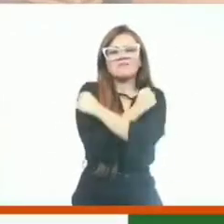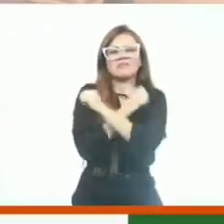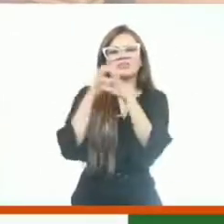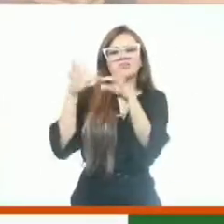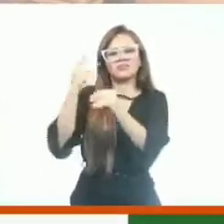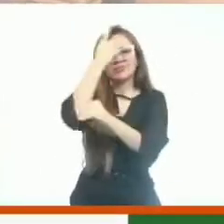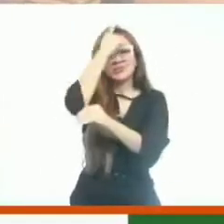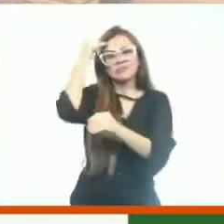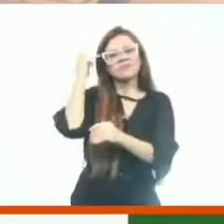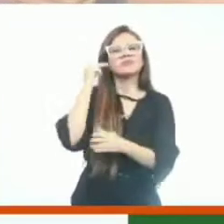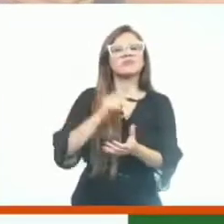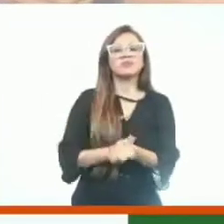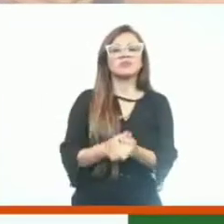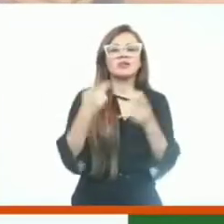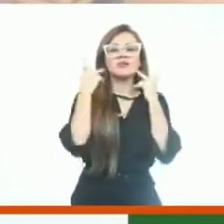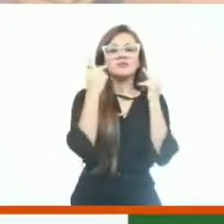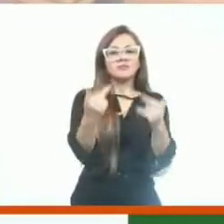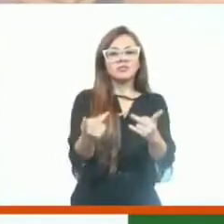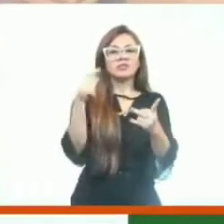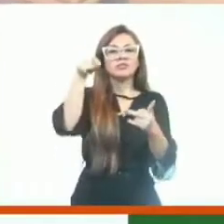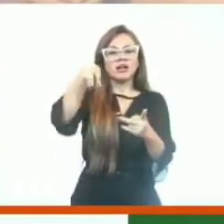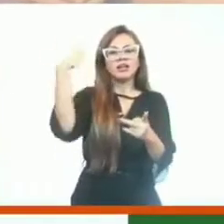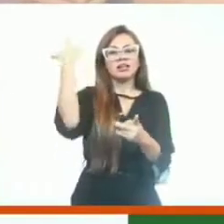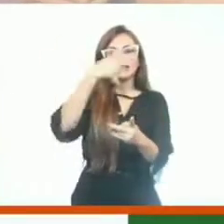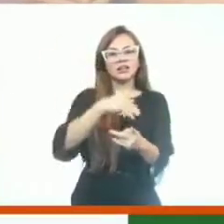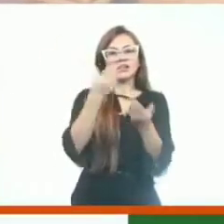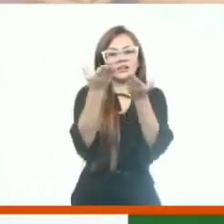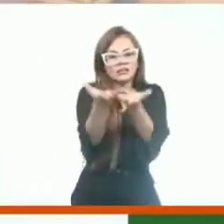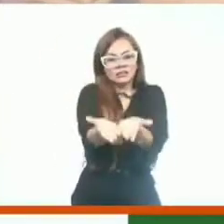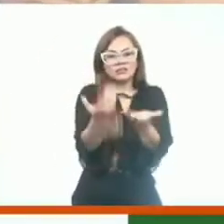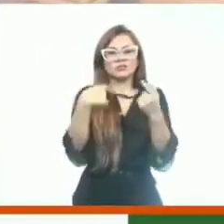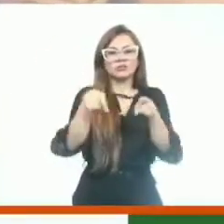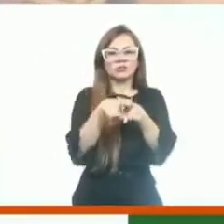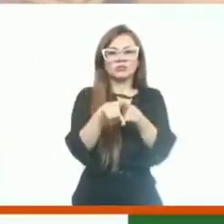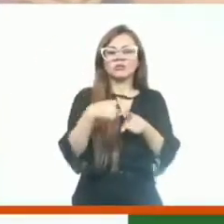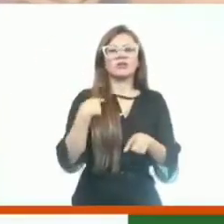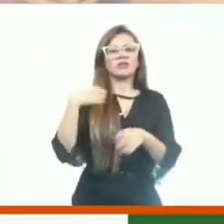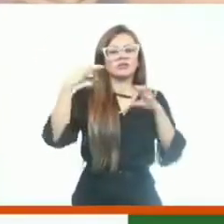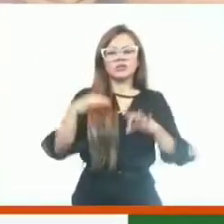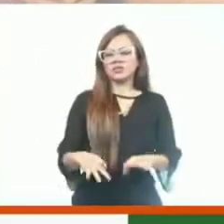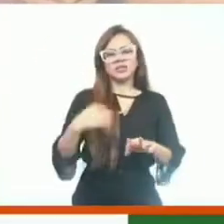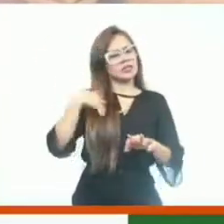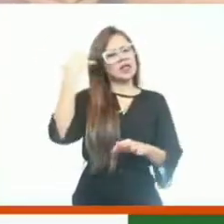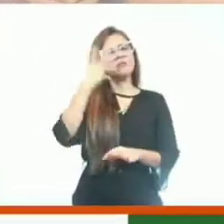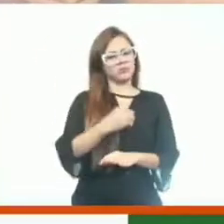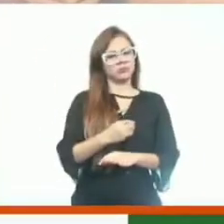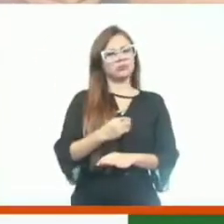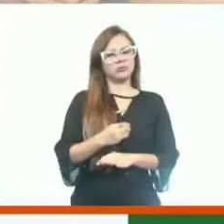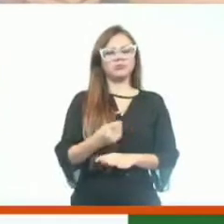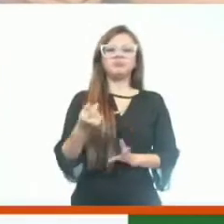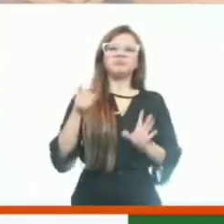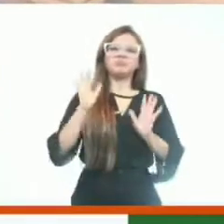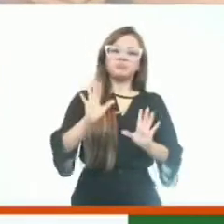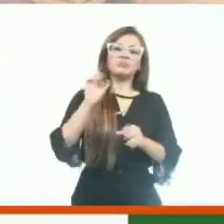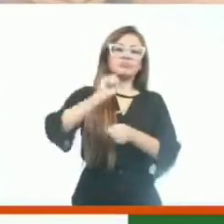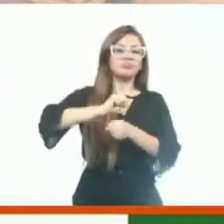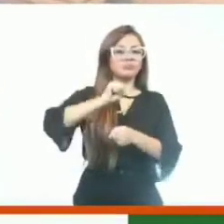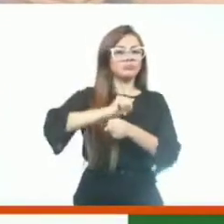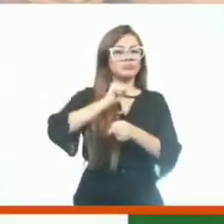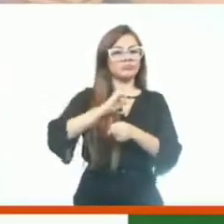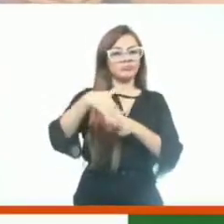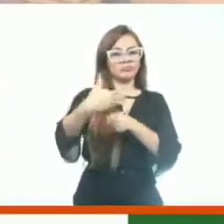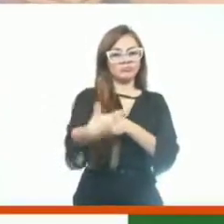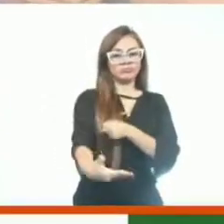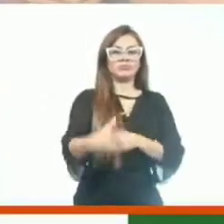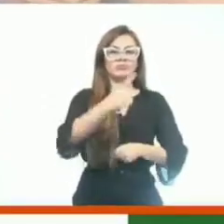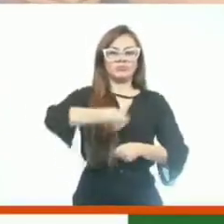Acaraú, visitar esse lugar maravilhoso e lindo, no Tendura, que ficou muito bonito. E, mais em breve, se